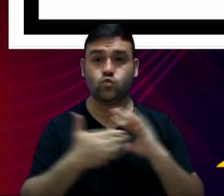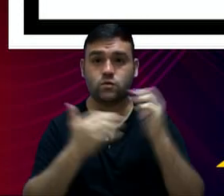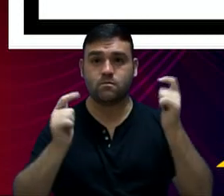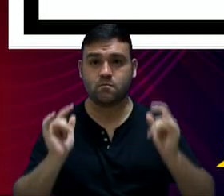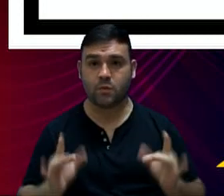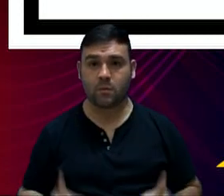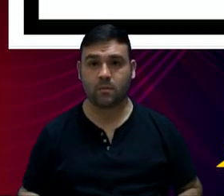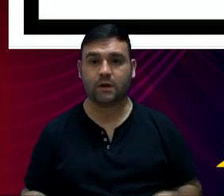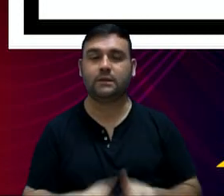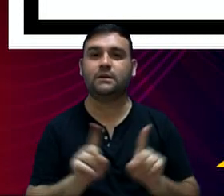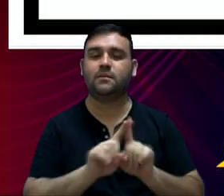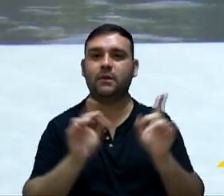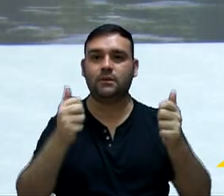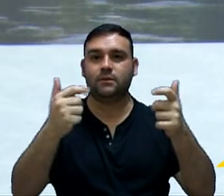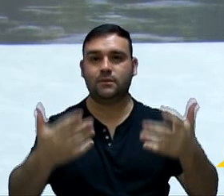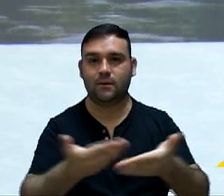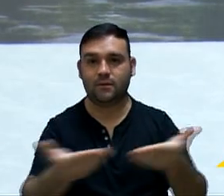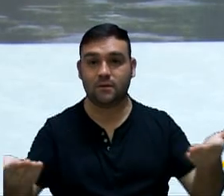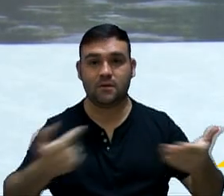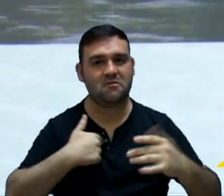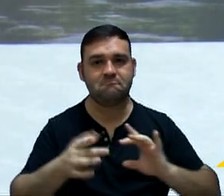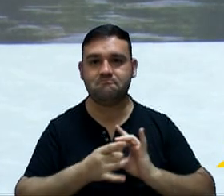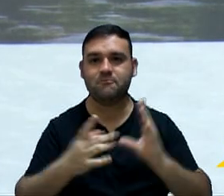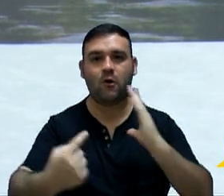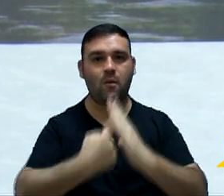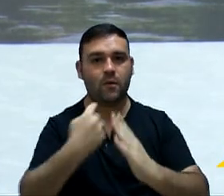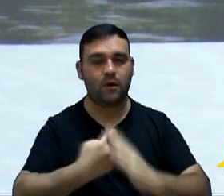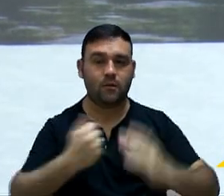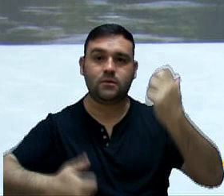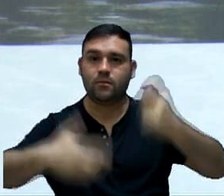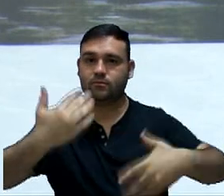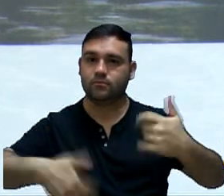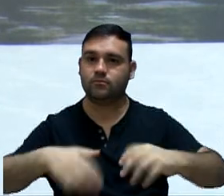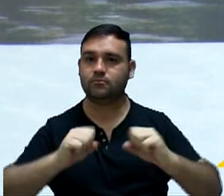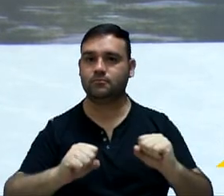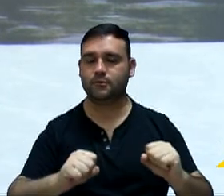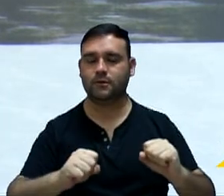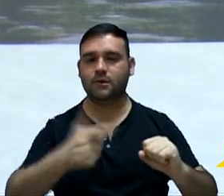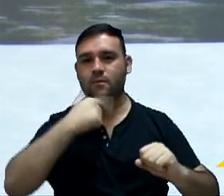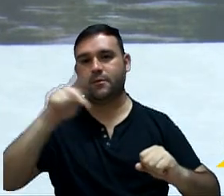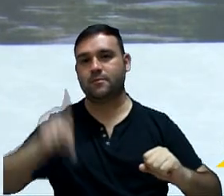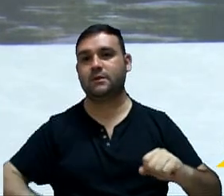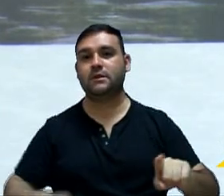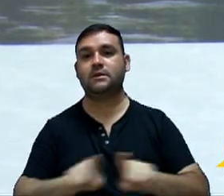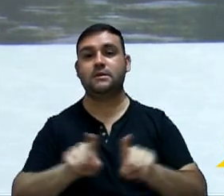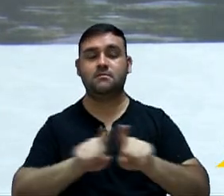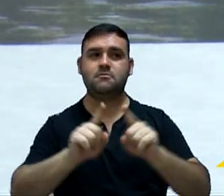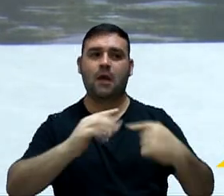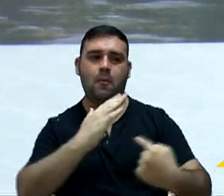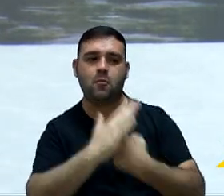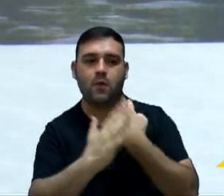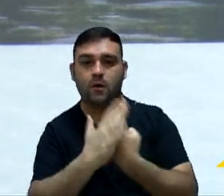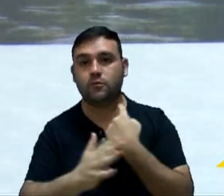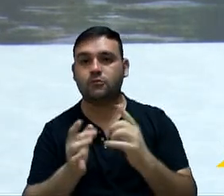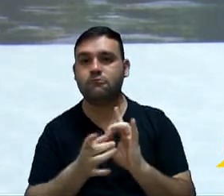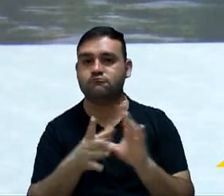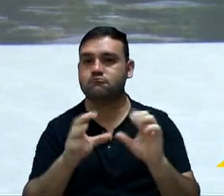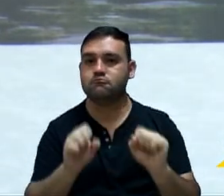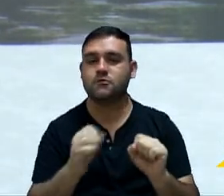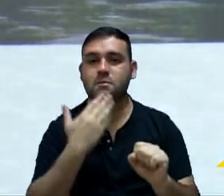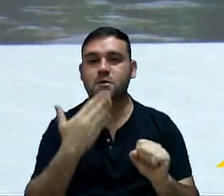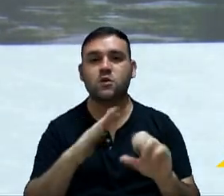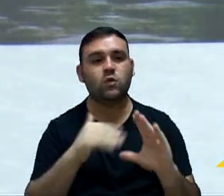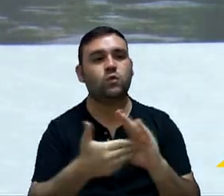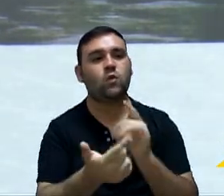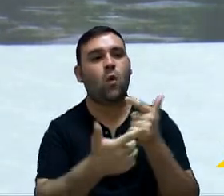consolidar e passar aqui para vocês. Eu fico às ordens, então, presidente, para questionamentos e gostaria de solicitar